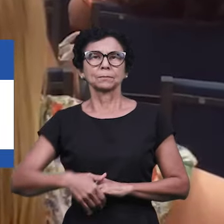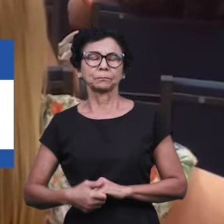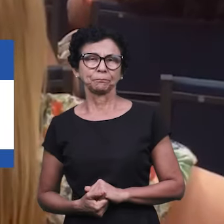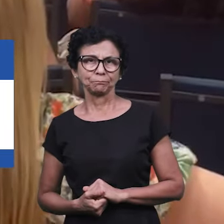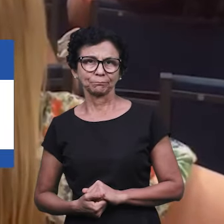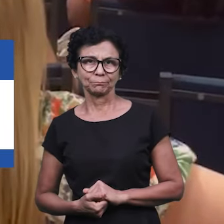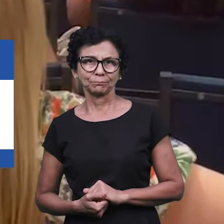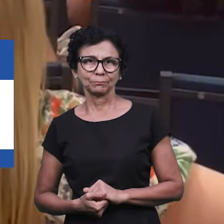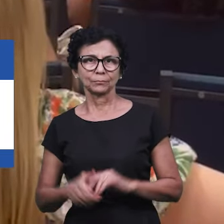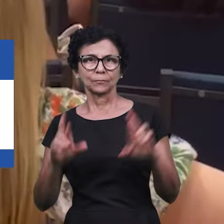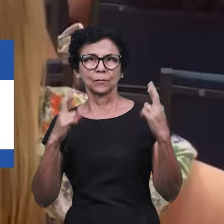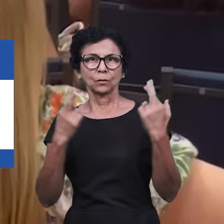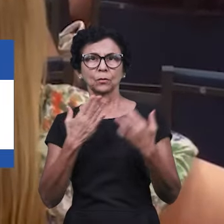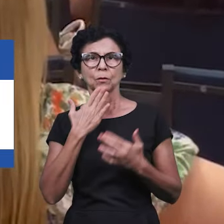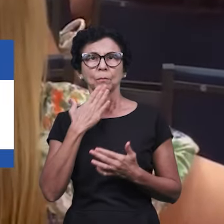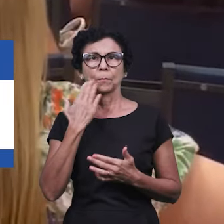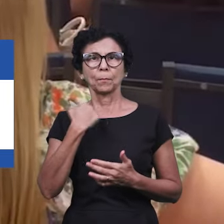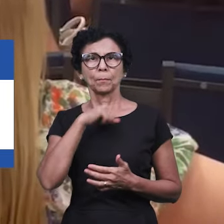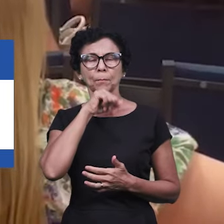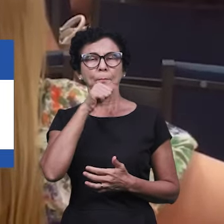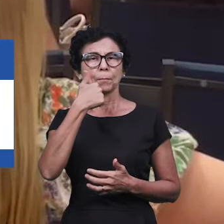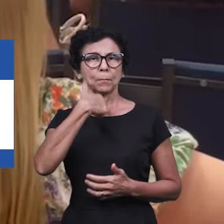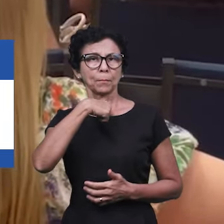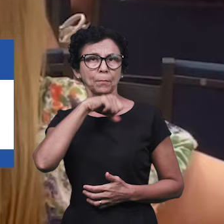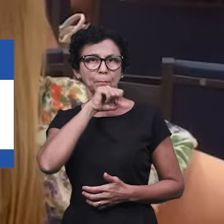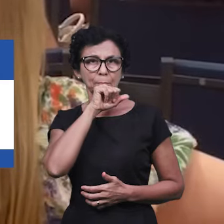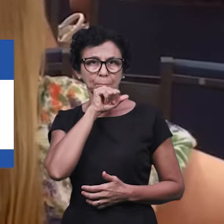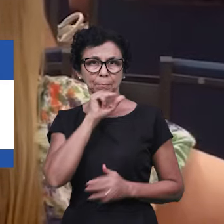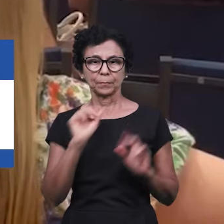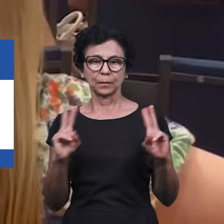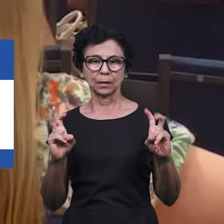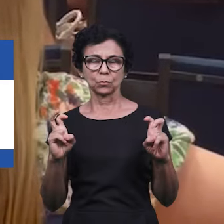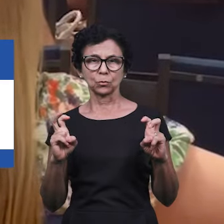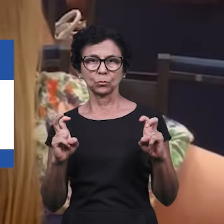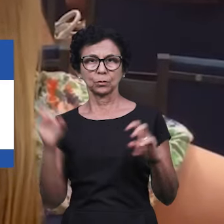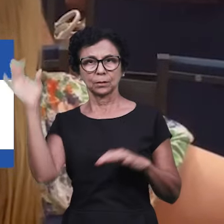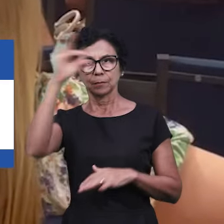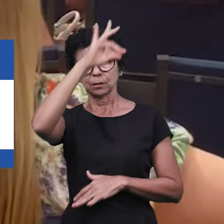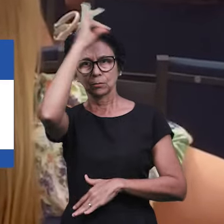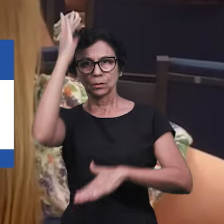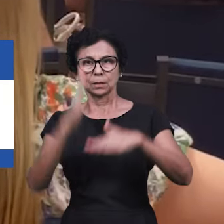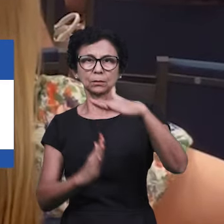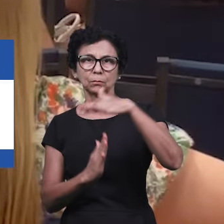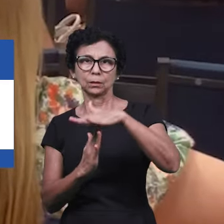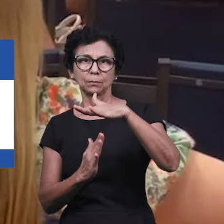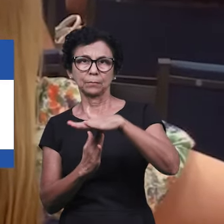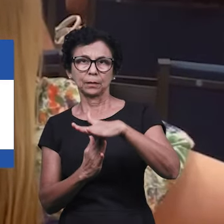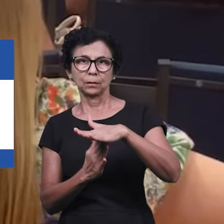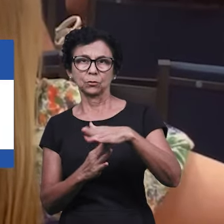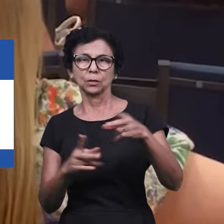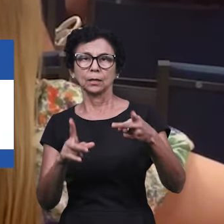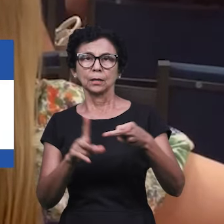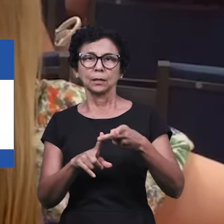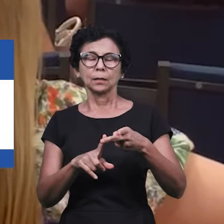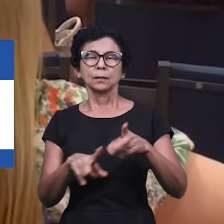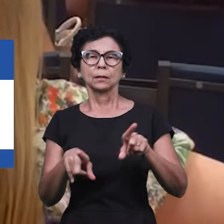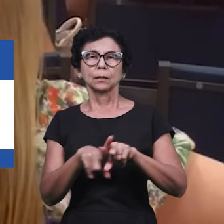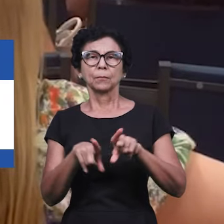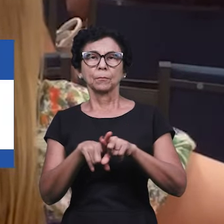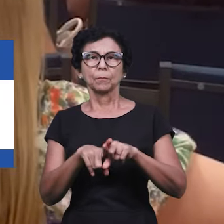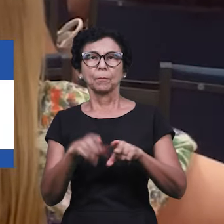os pais. Foram abordados os limites do Espírito Santo e os limites que os pais necessitam